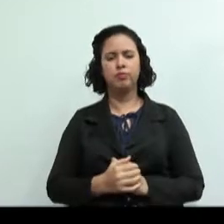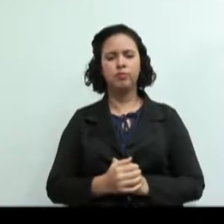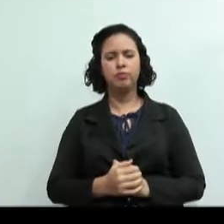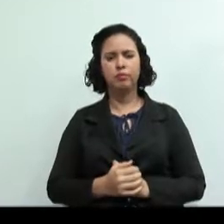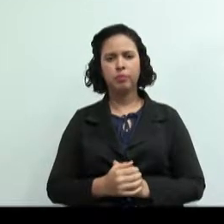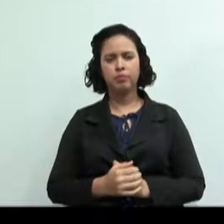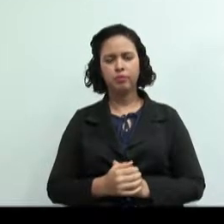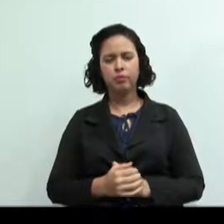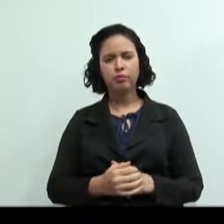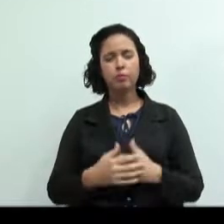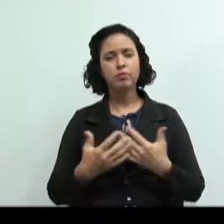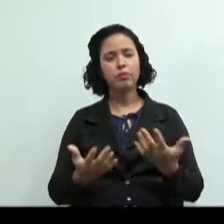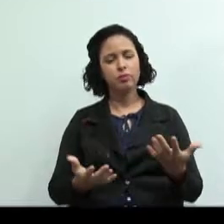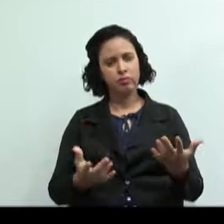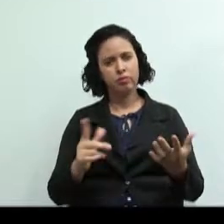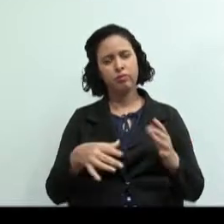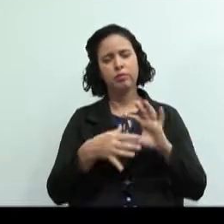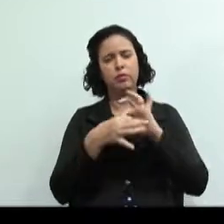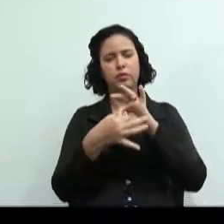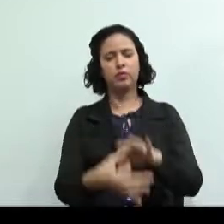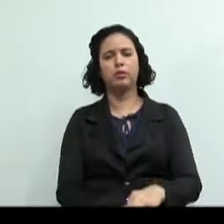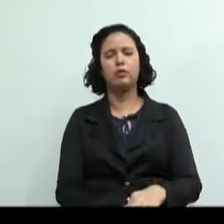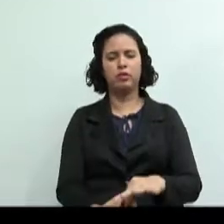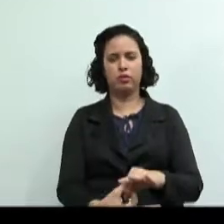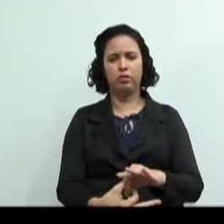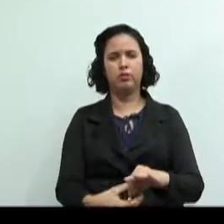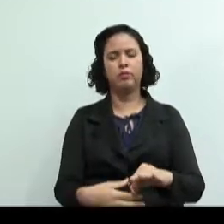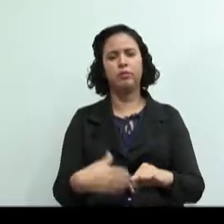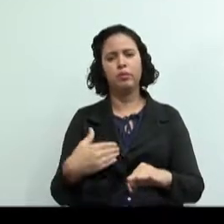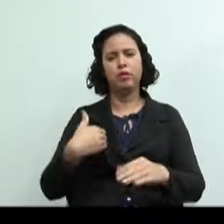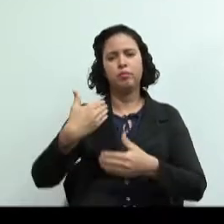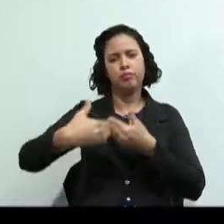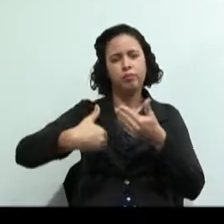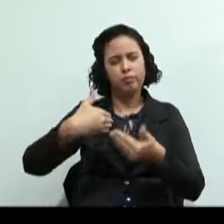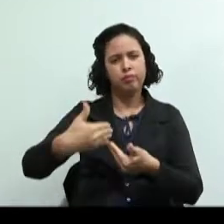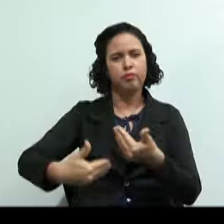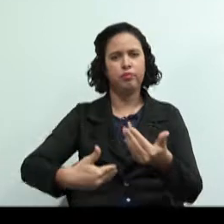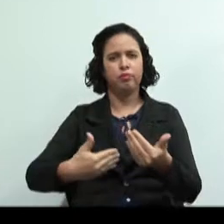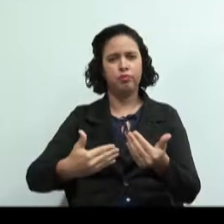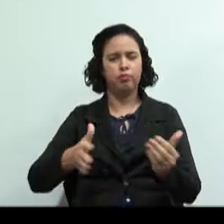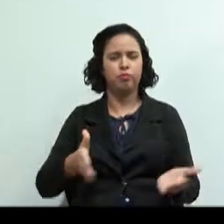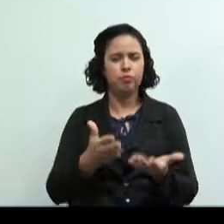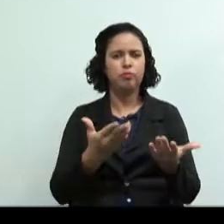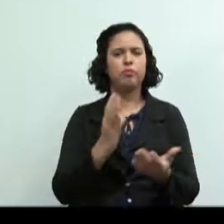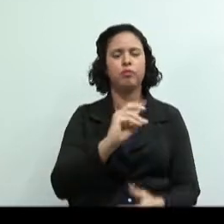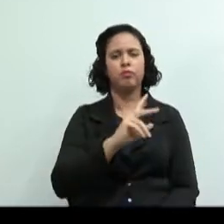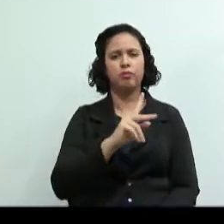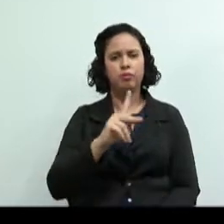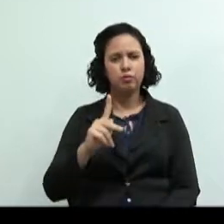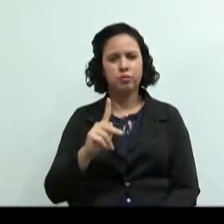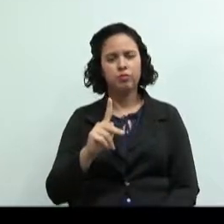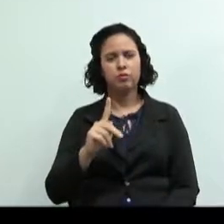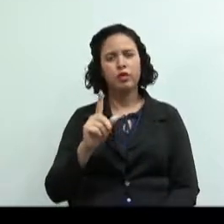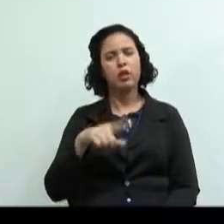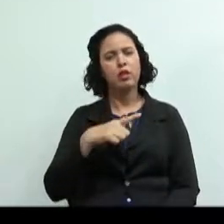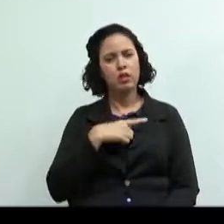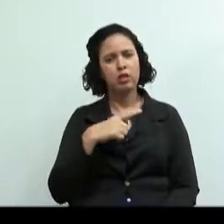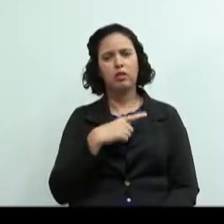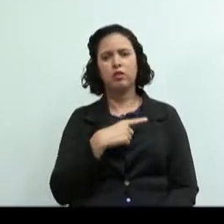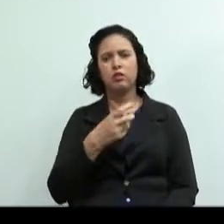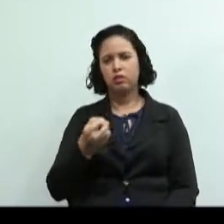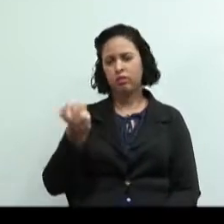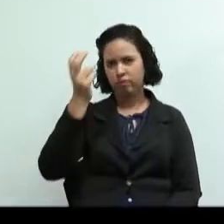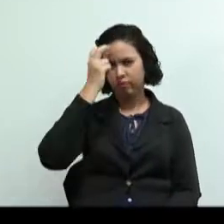Nesse contexto, as ações de fomento ao cooperativismo devem se ater às disparidades, às diferenças culturais e